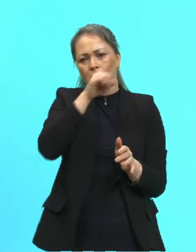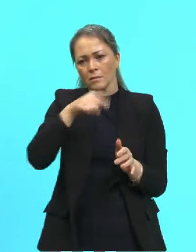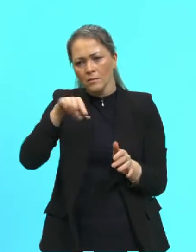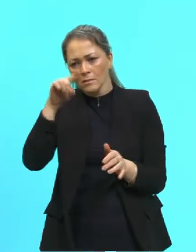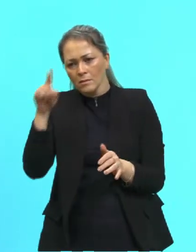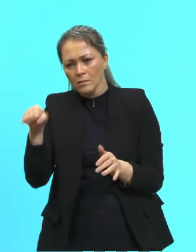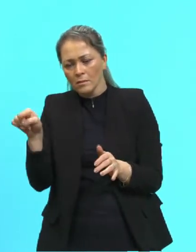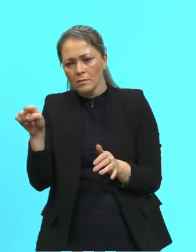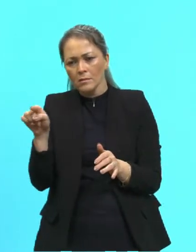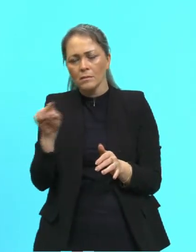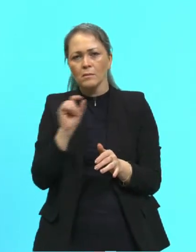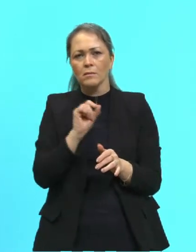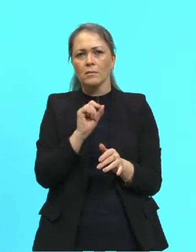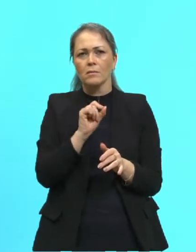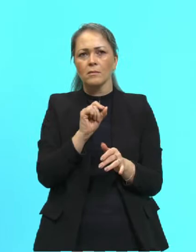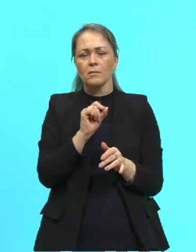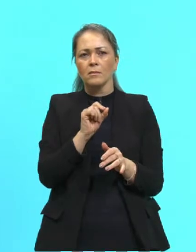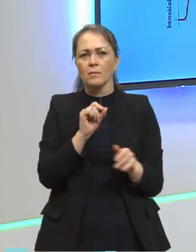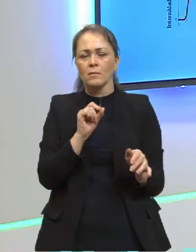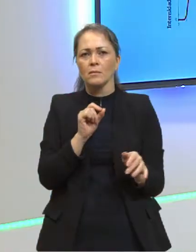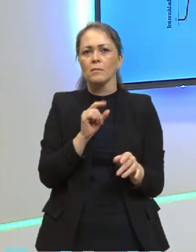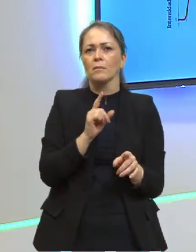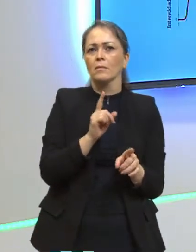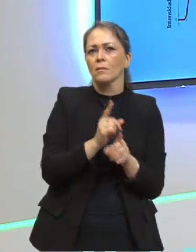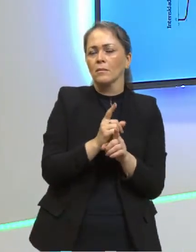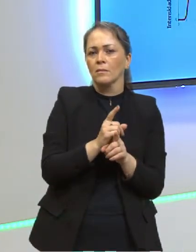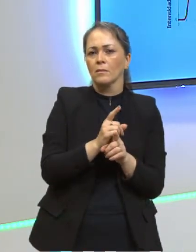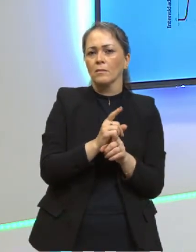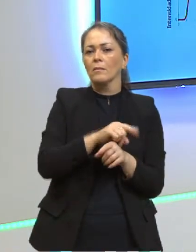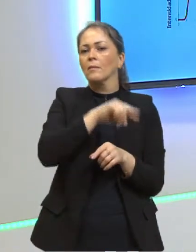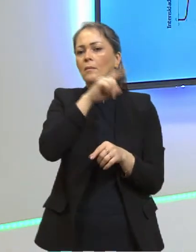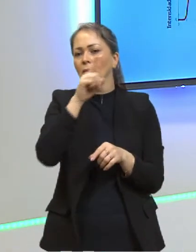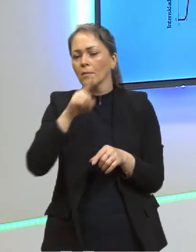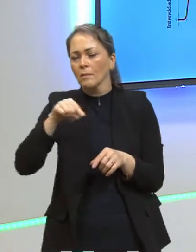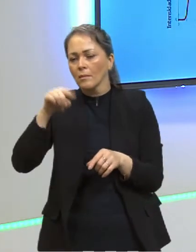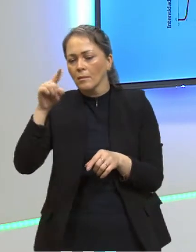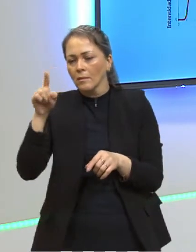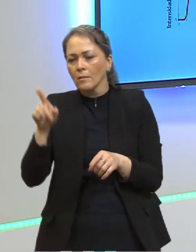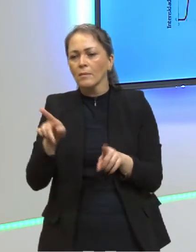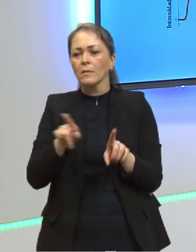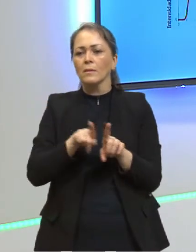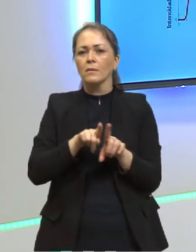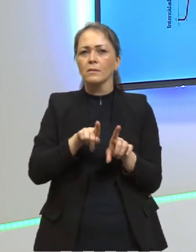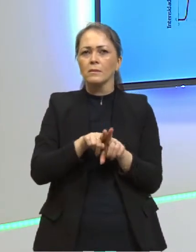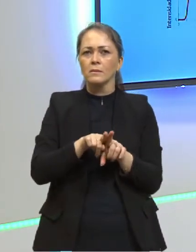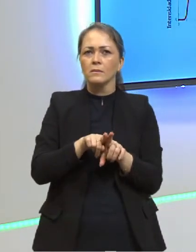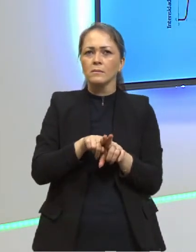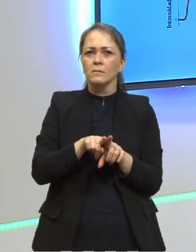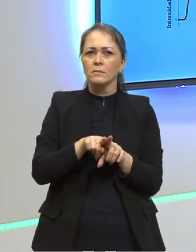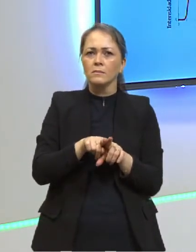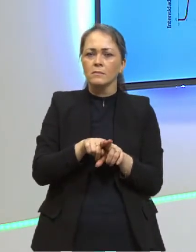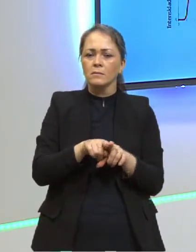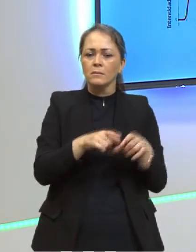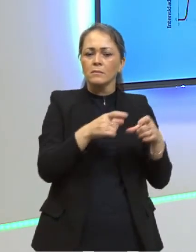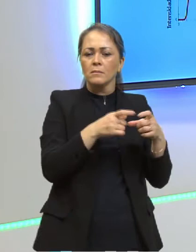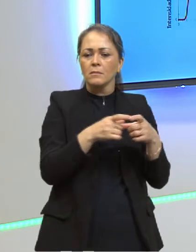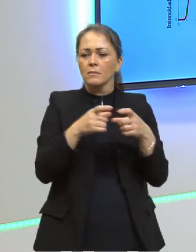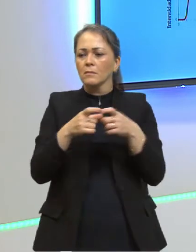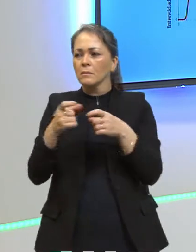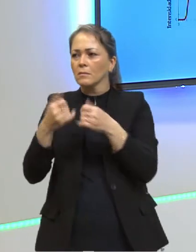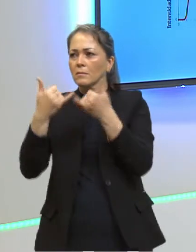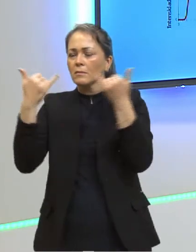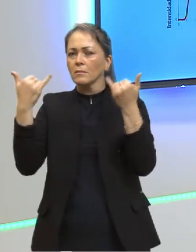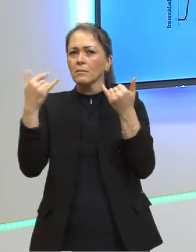mas aqui se descobriu que a luz não era só a onda, ela era a onda e também eram esses pacotinhos de energia aqui,